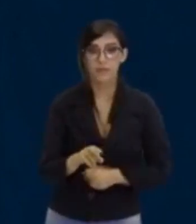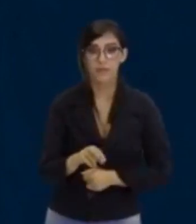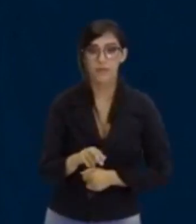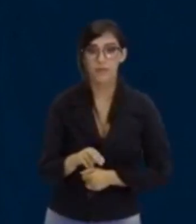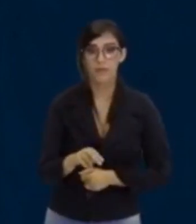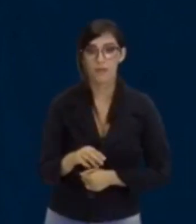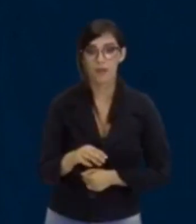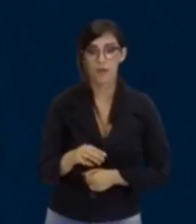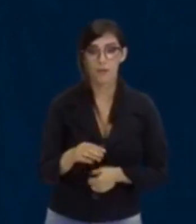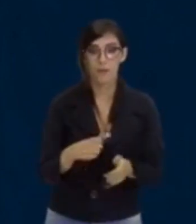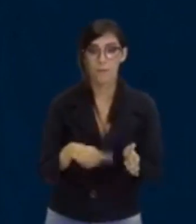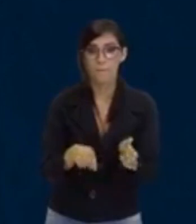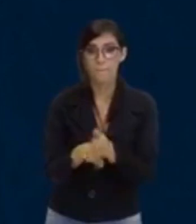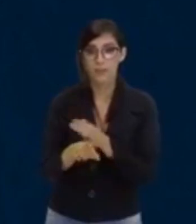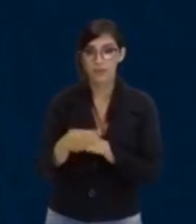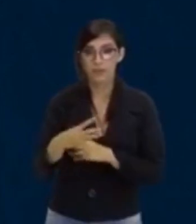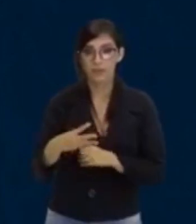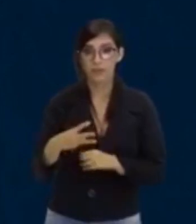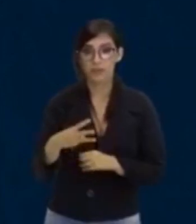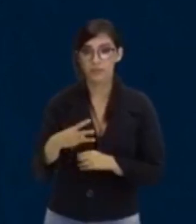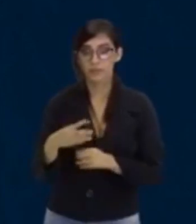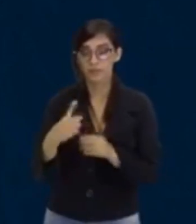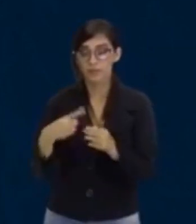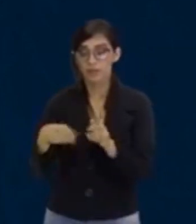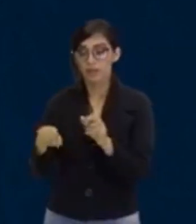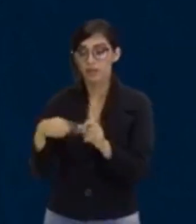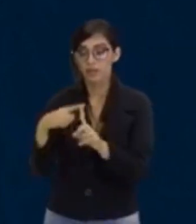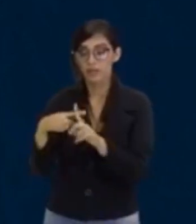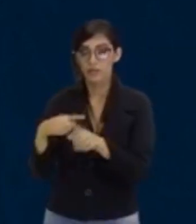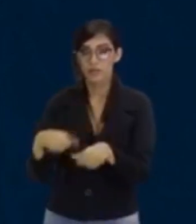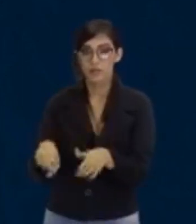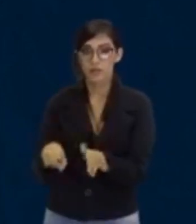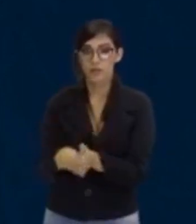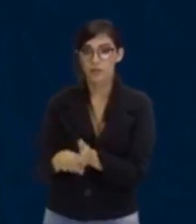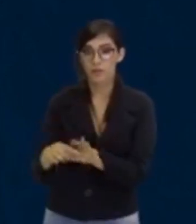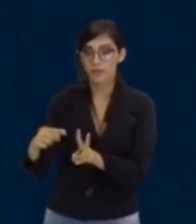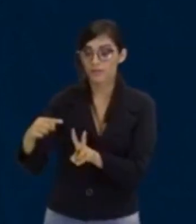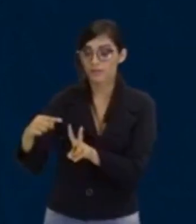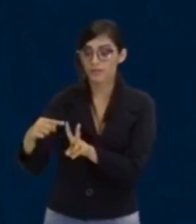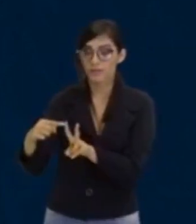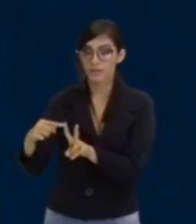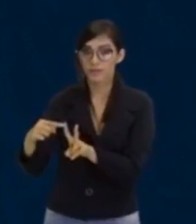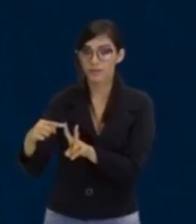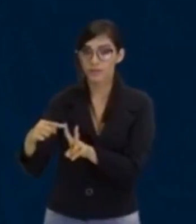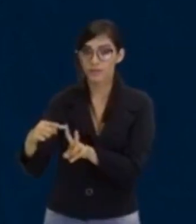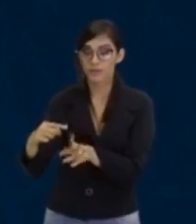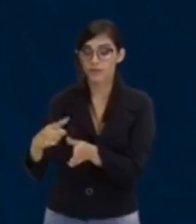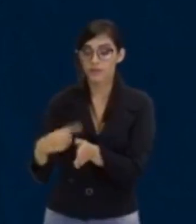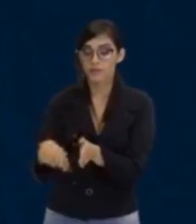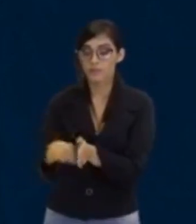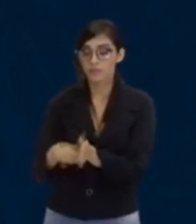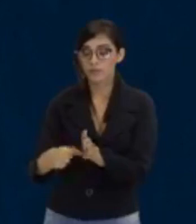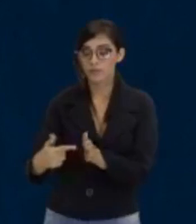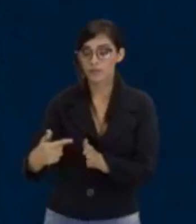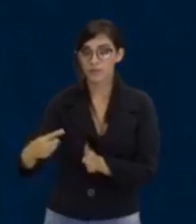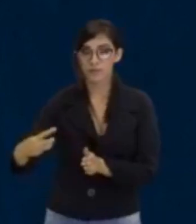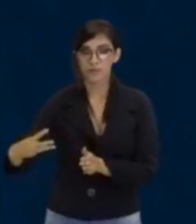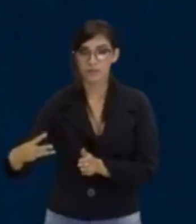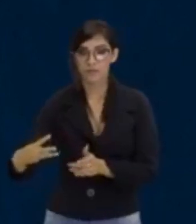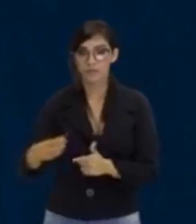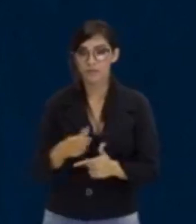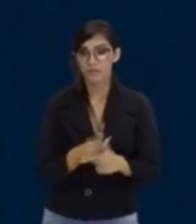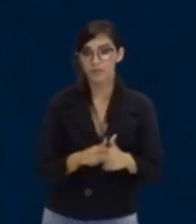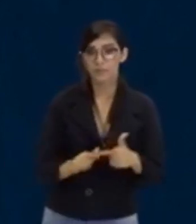3, mais ou menos raiz do delta que eu já calculei, que é menos 23 sobre